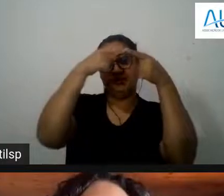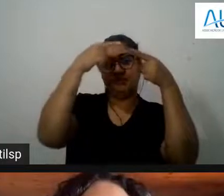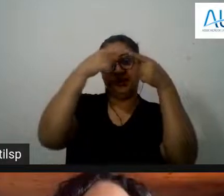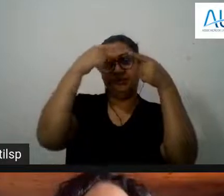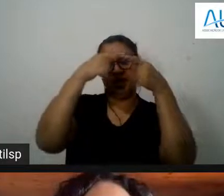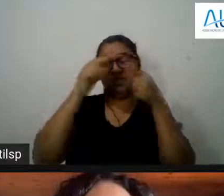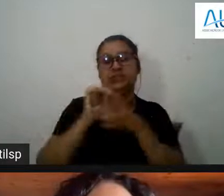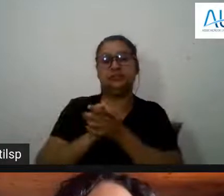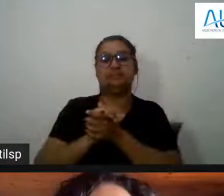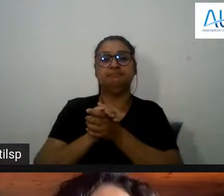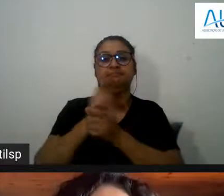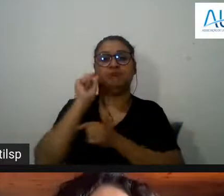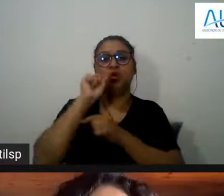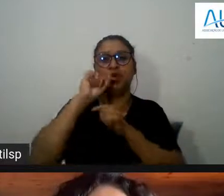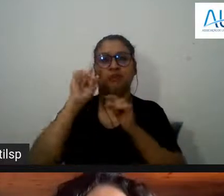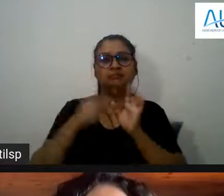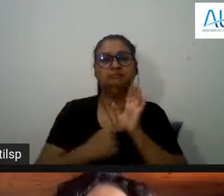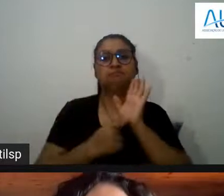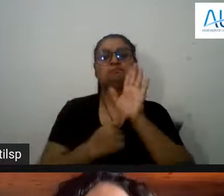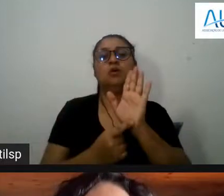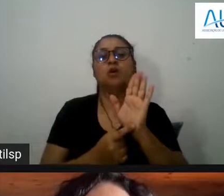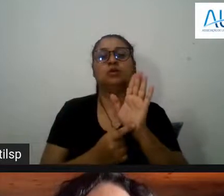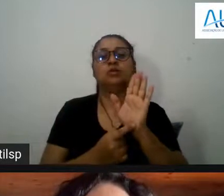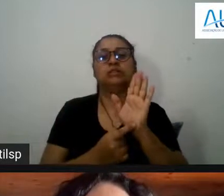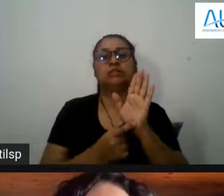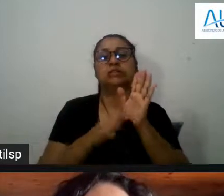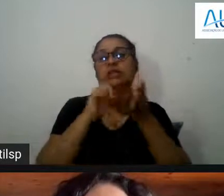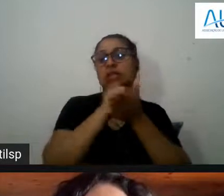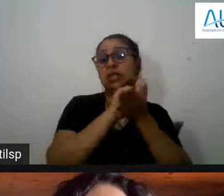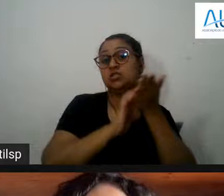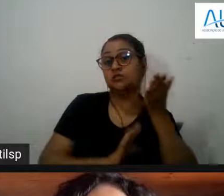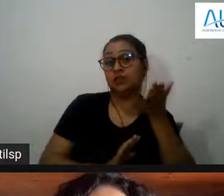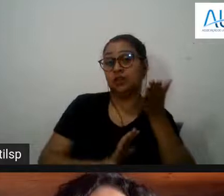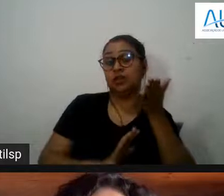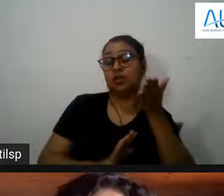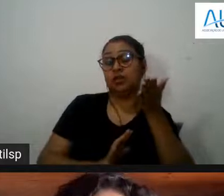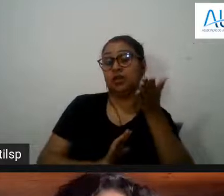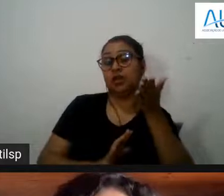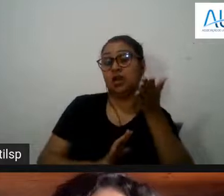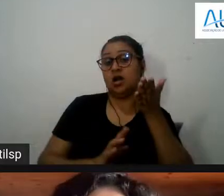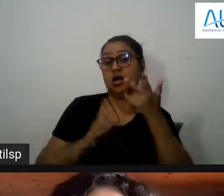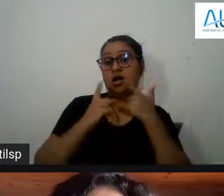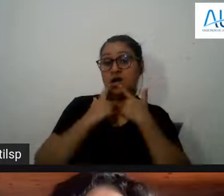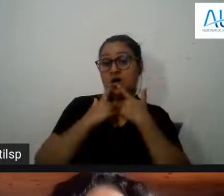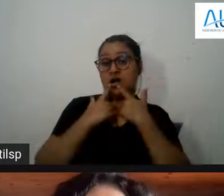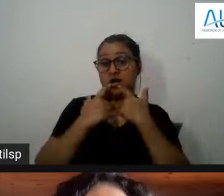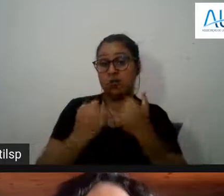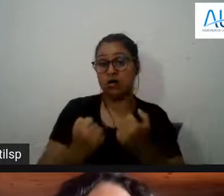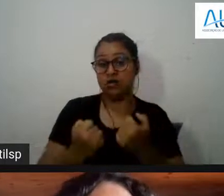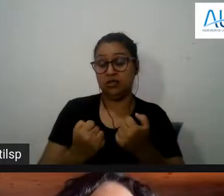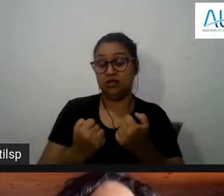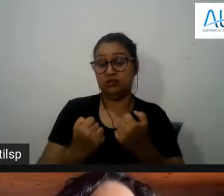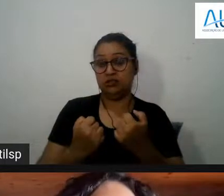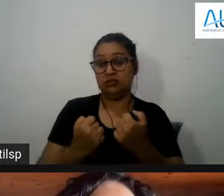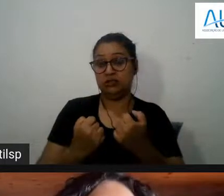sobre a implicação dessa atividade de linguagem de divulgação científica no desenvolvimento do